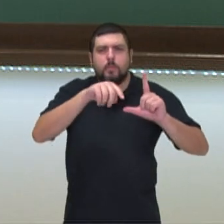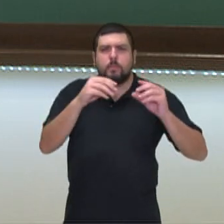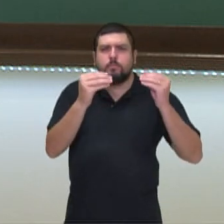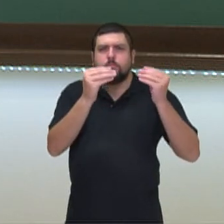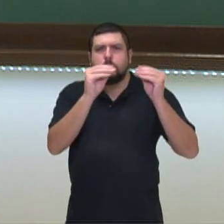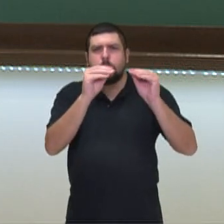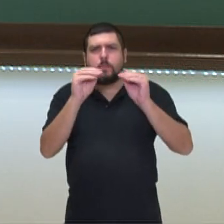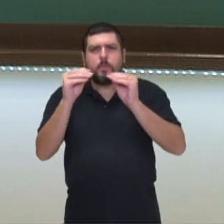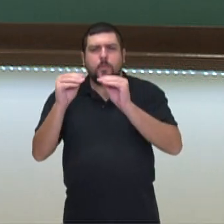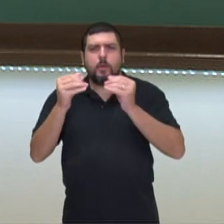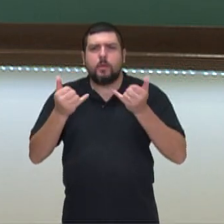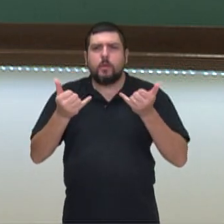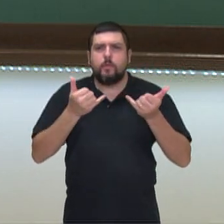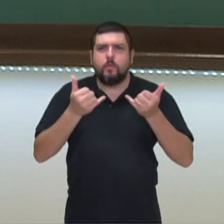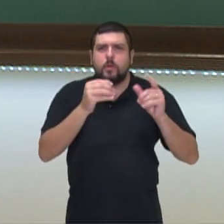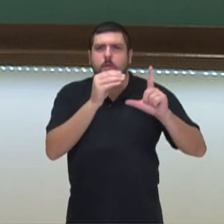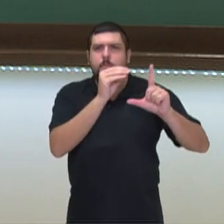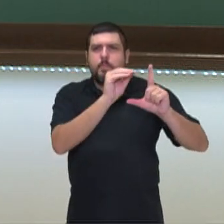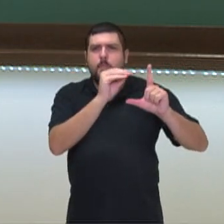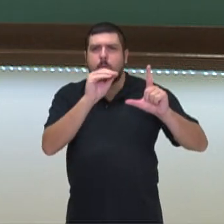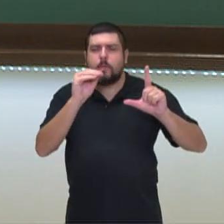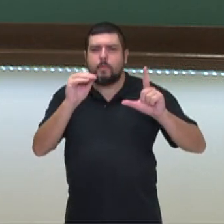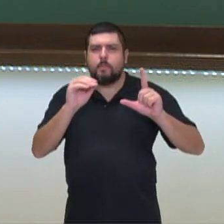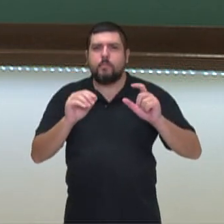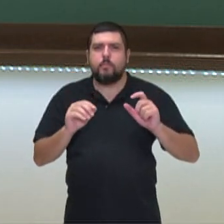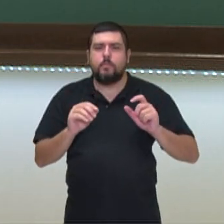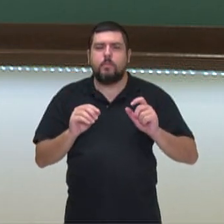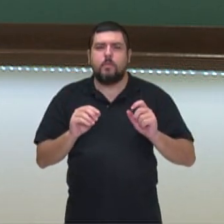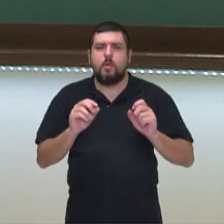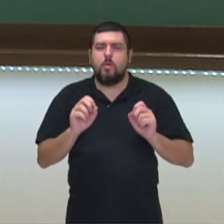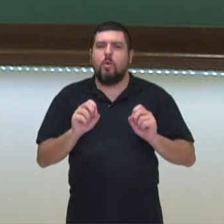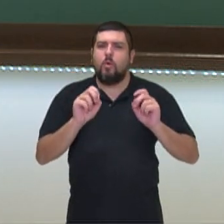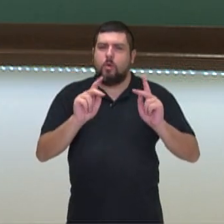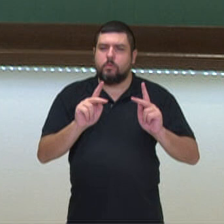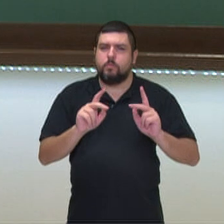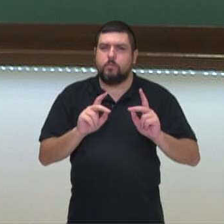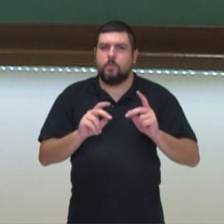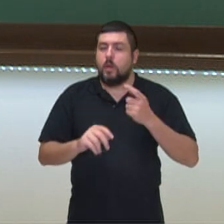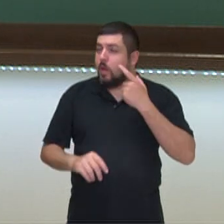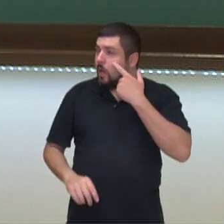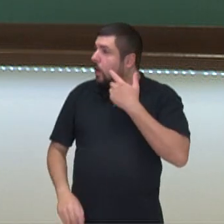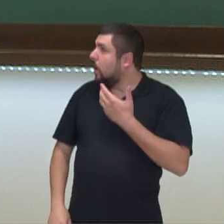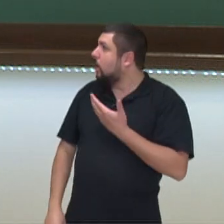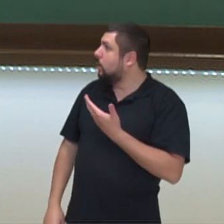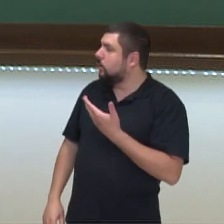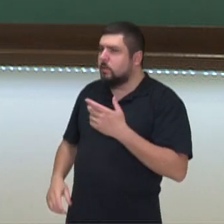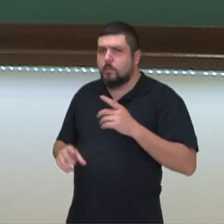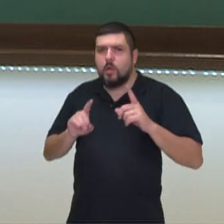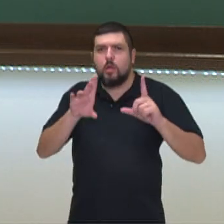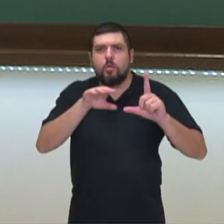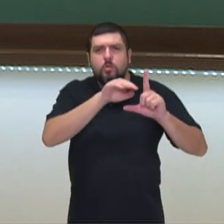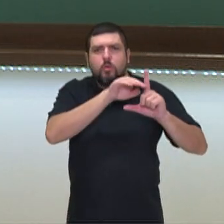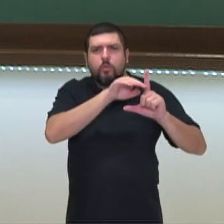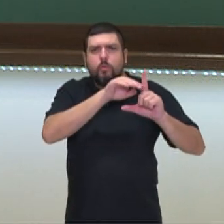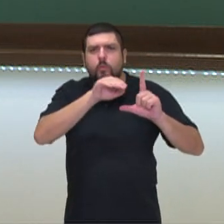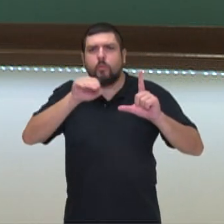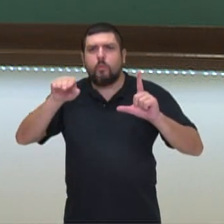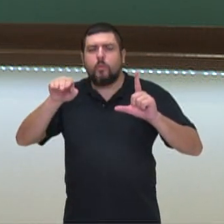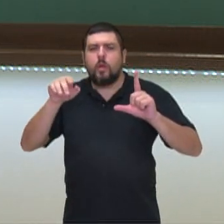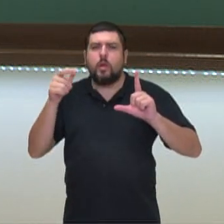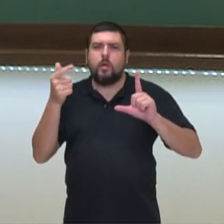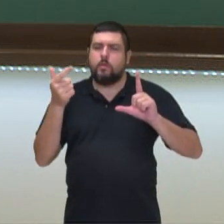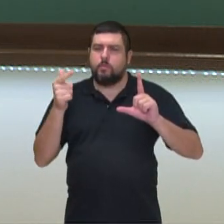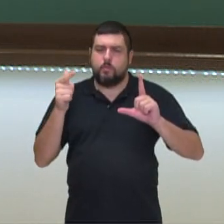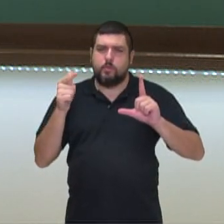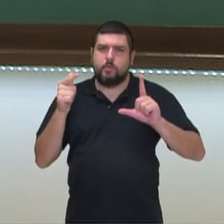Claro que nem sempre, né? Não será reta também, né? Nesse caso, nós não temos só uma reta. Nós temos ali um comportamento,